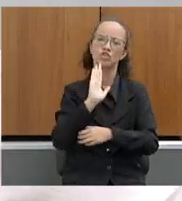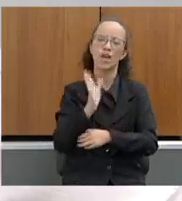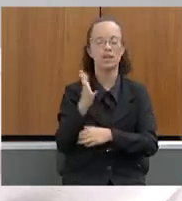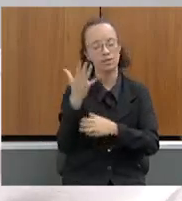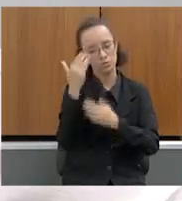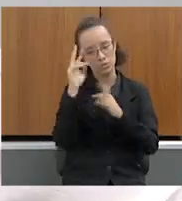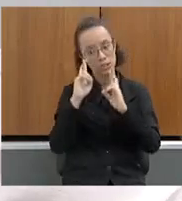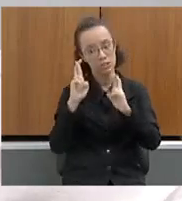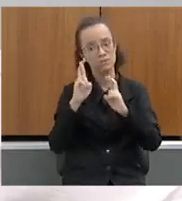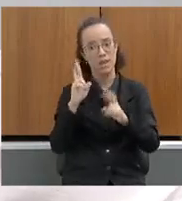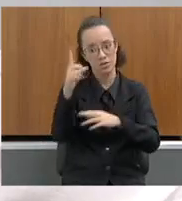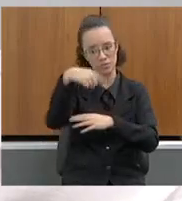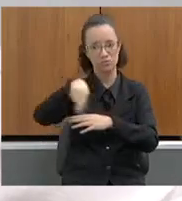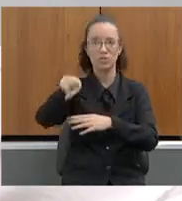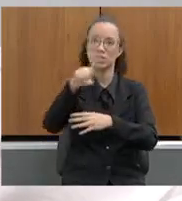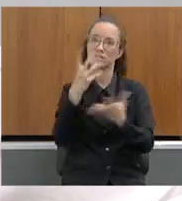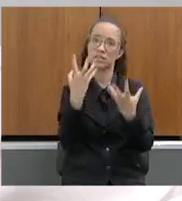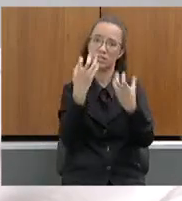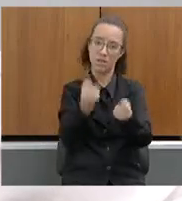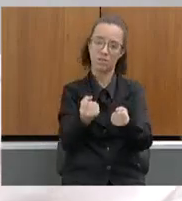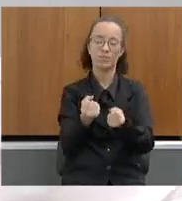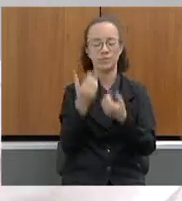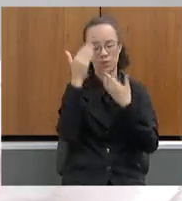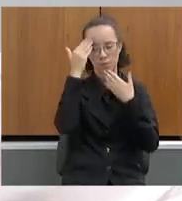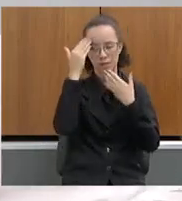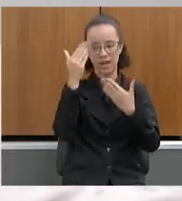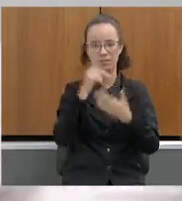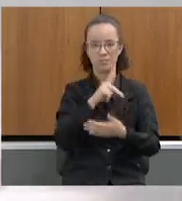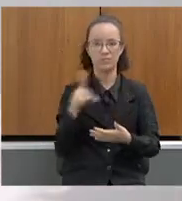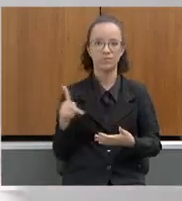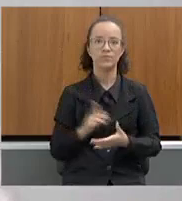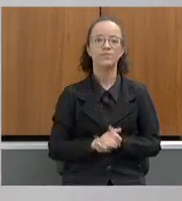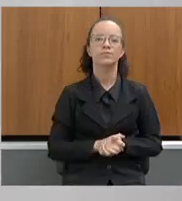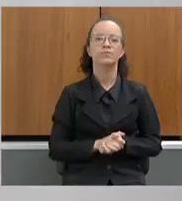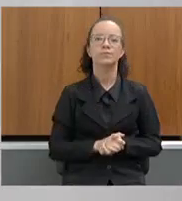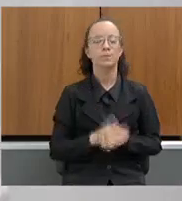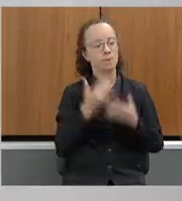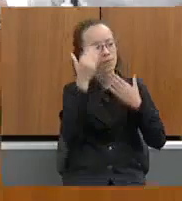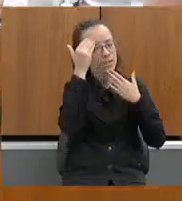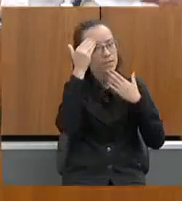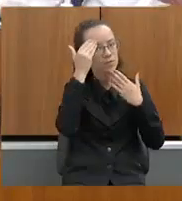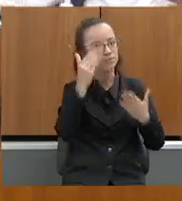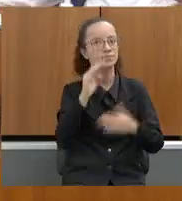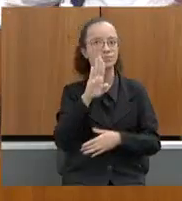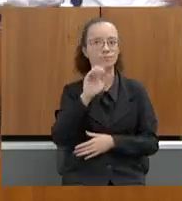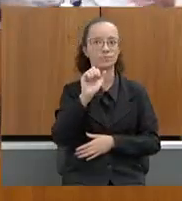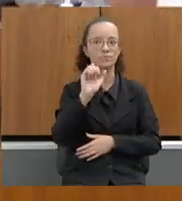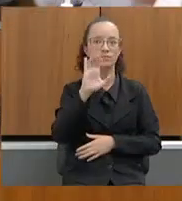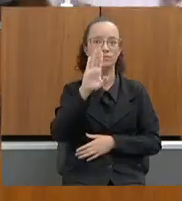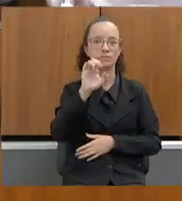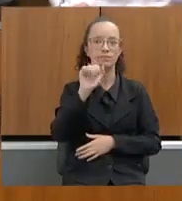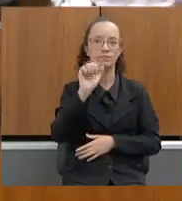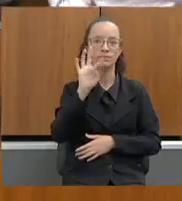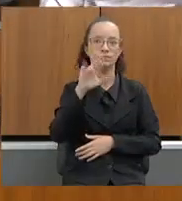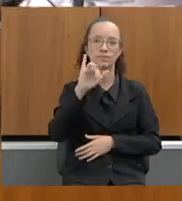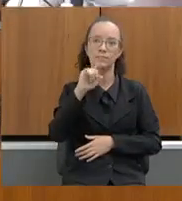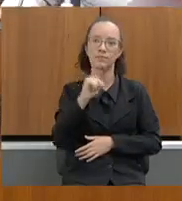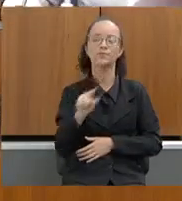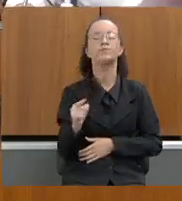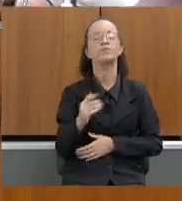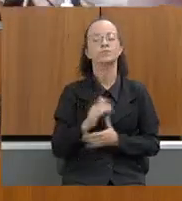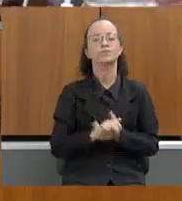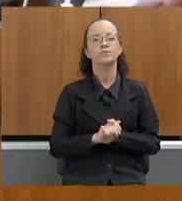apreciados pelos colegas ao final dos trabalhos de hoje. Obrigada, presidente. Muito obrigado, deputado Beatriz Serqueira. Eu passo a palavra agora